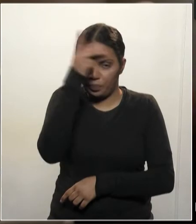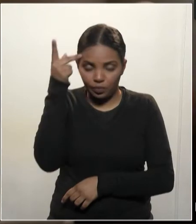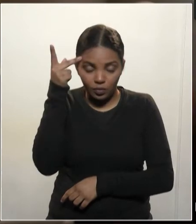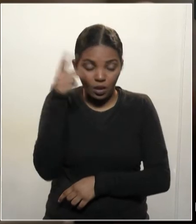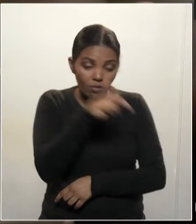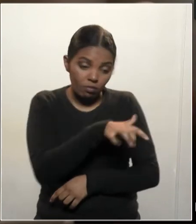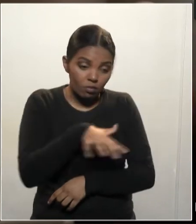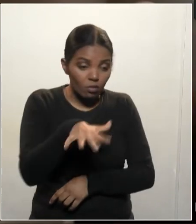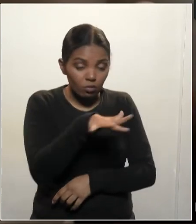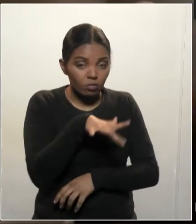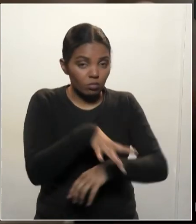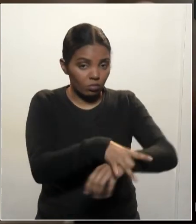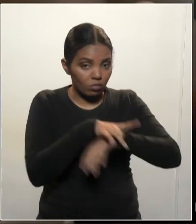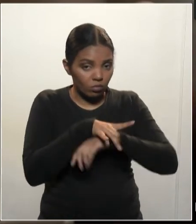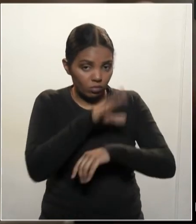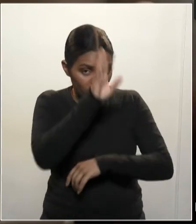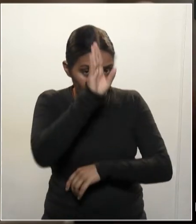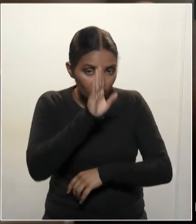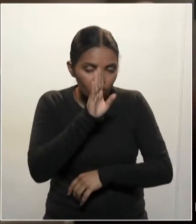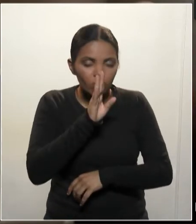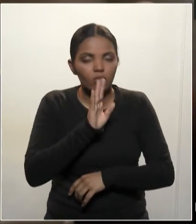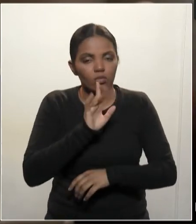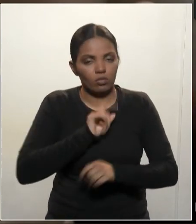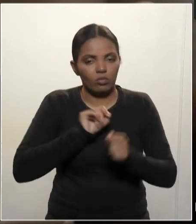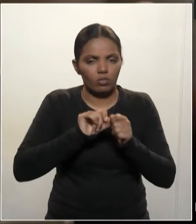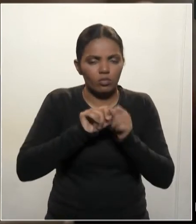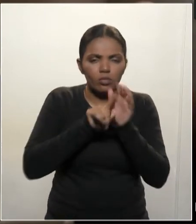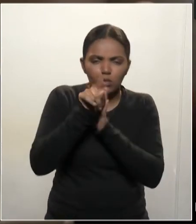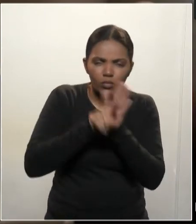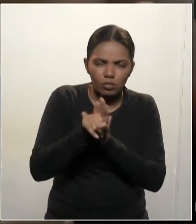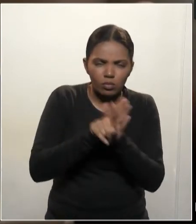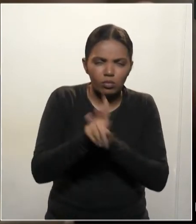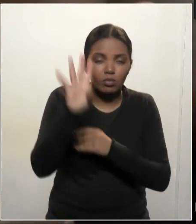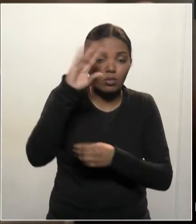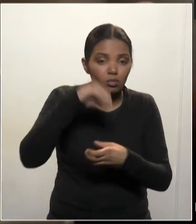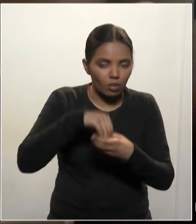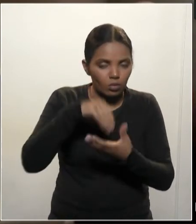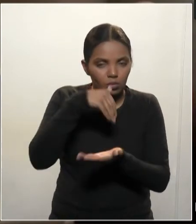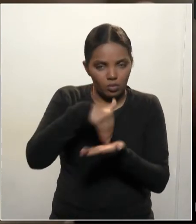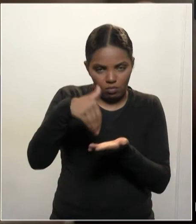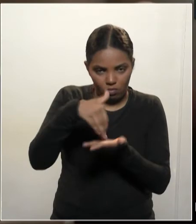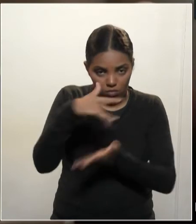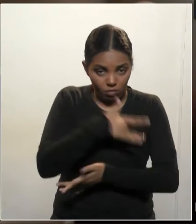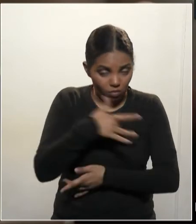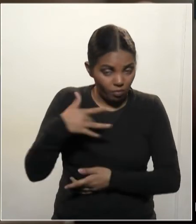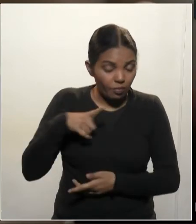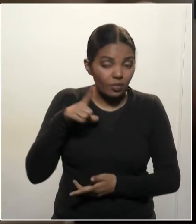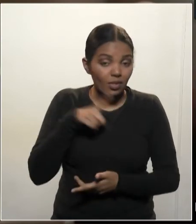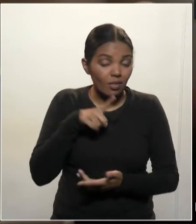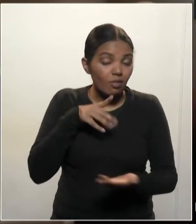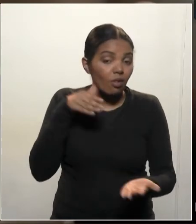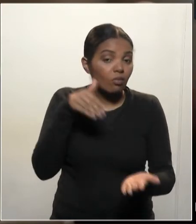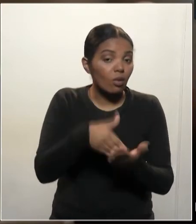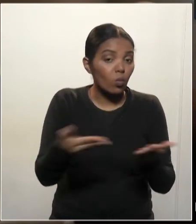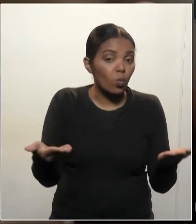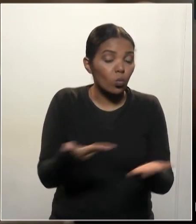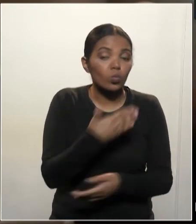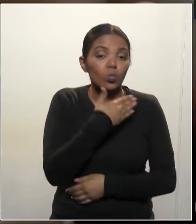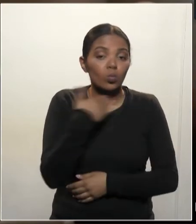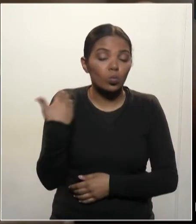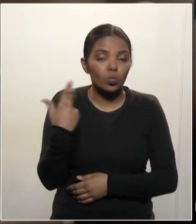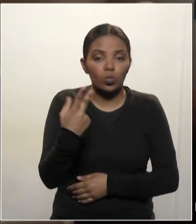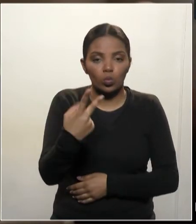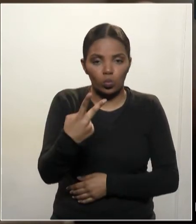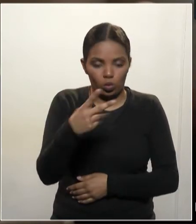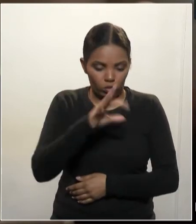pública, de acordo com os números apurados na SESC, temos até hoje mortes por Covid-19 de dois